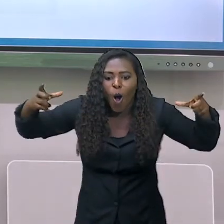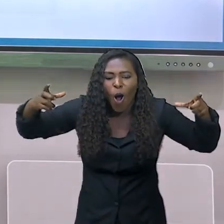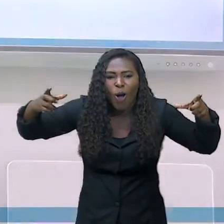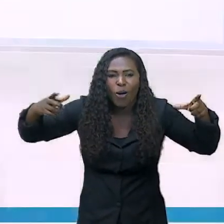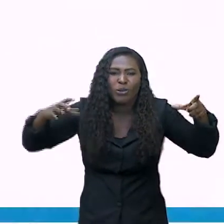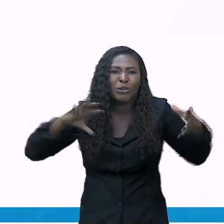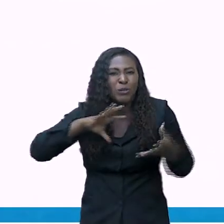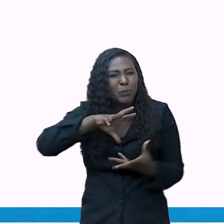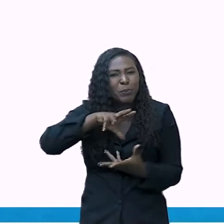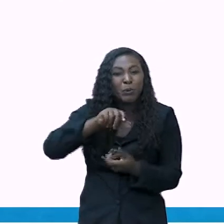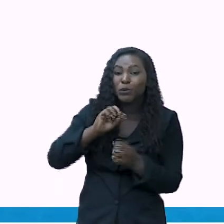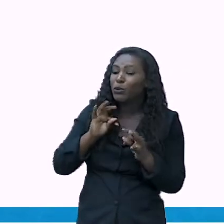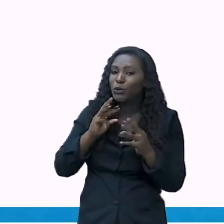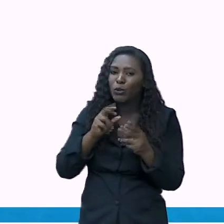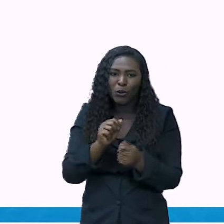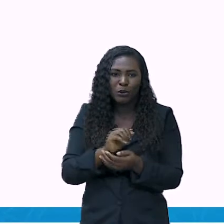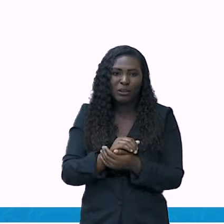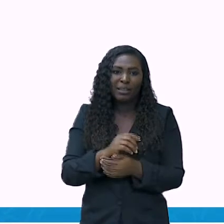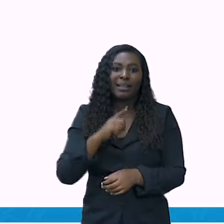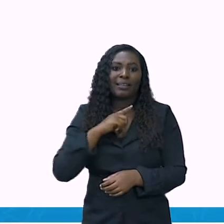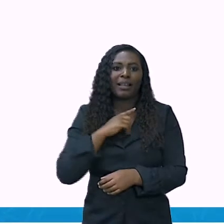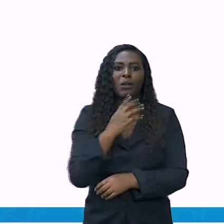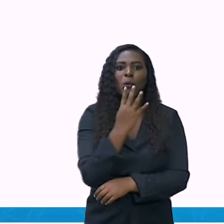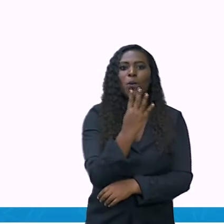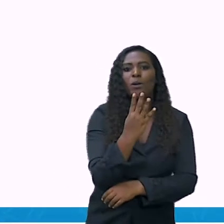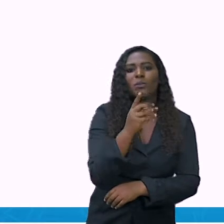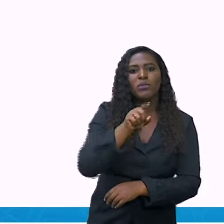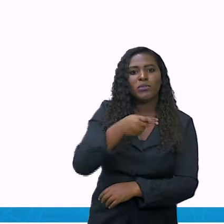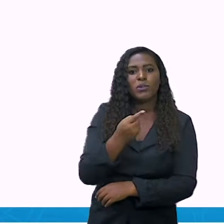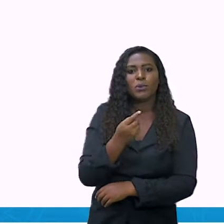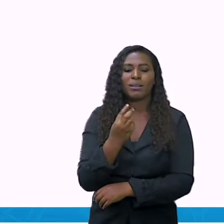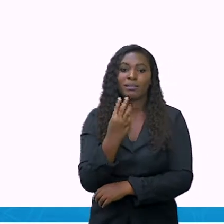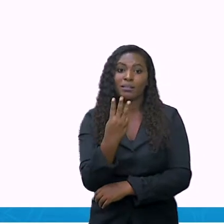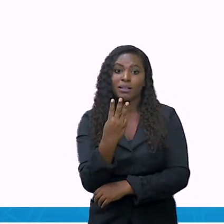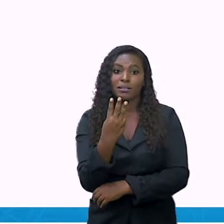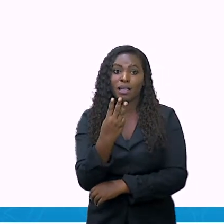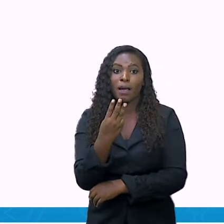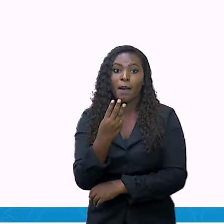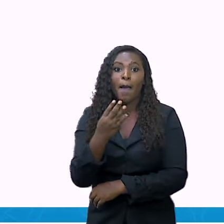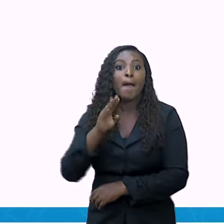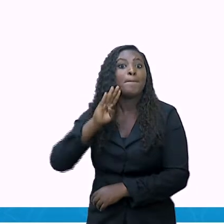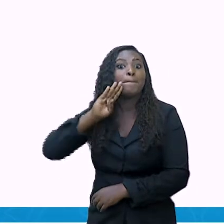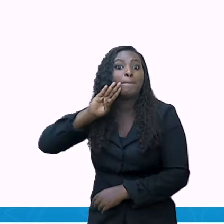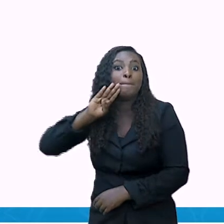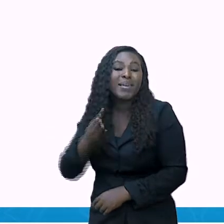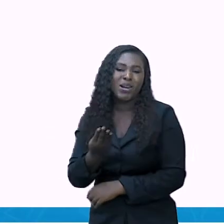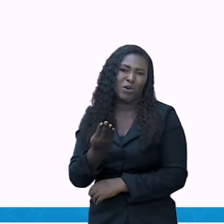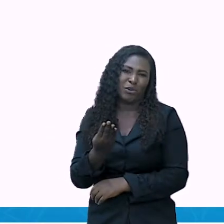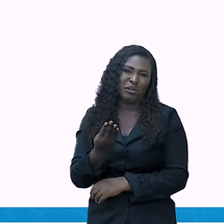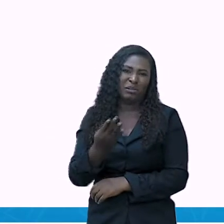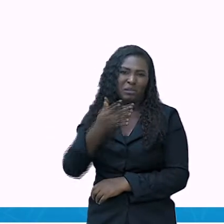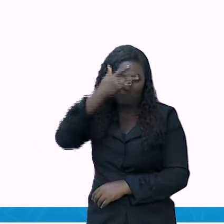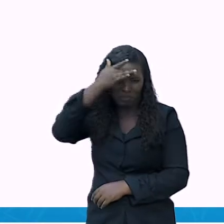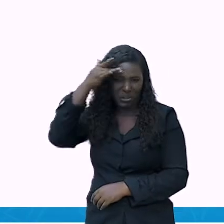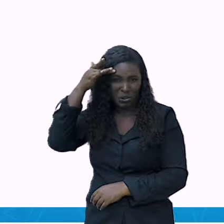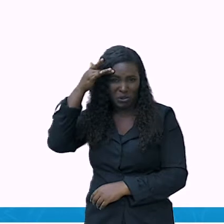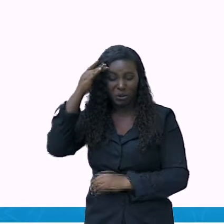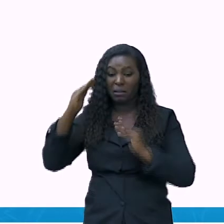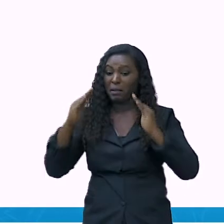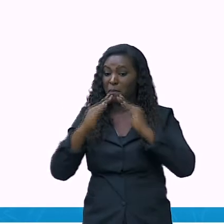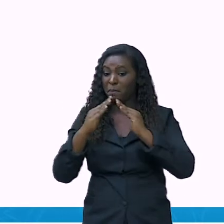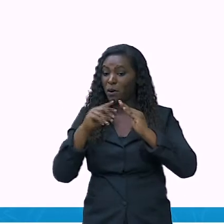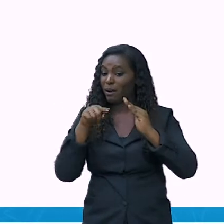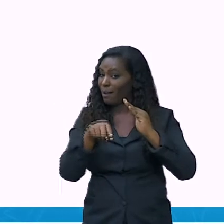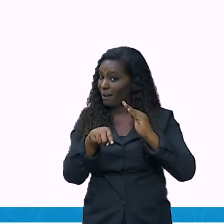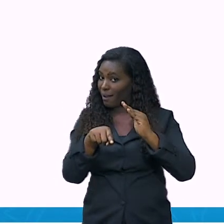bilhões de habitantes, se falar que a população mundial é de aproximadamente 7